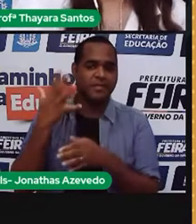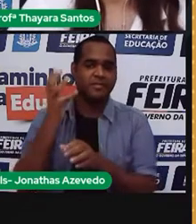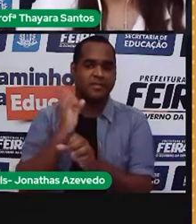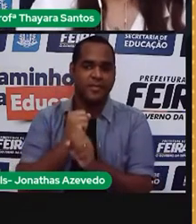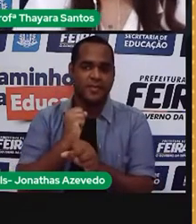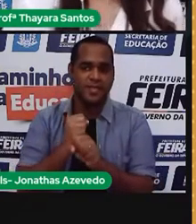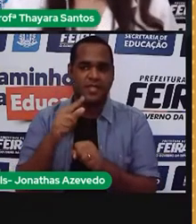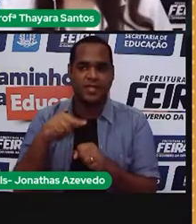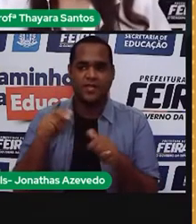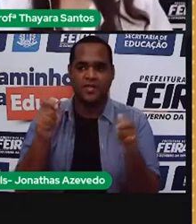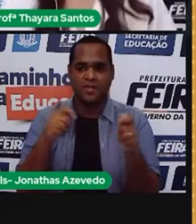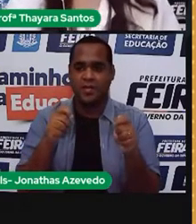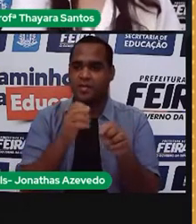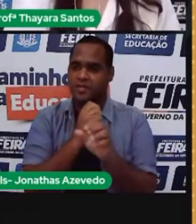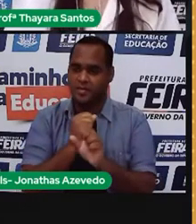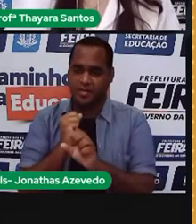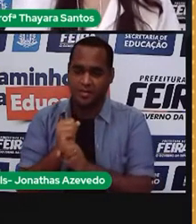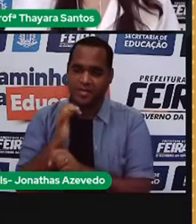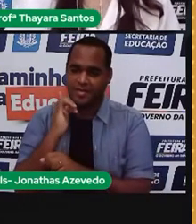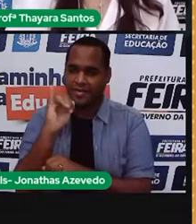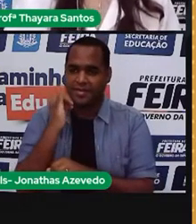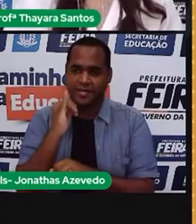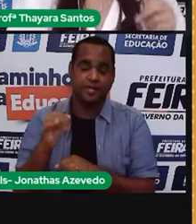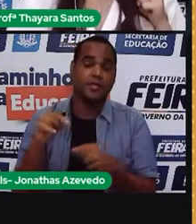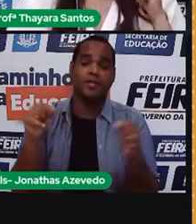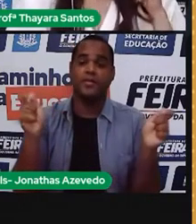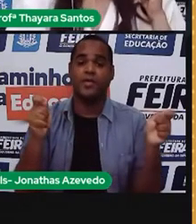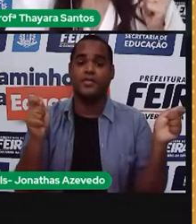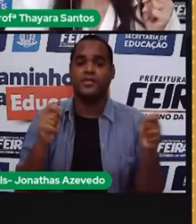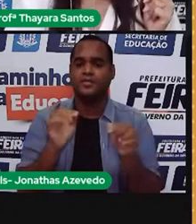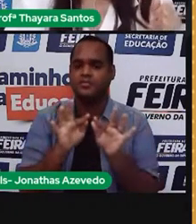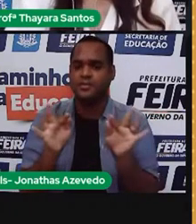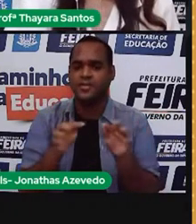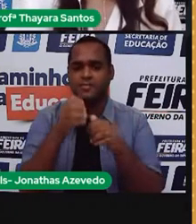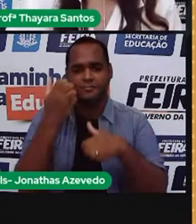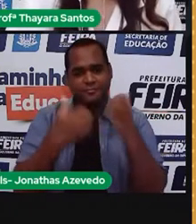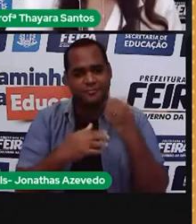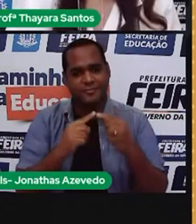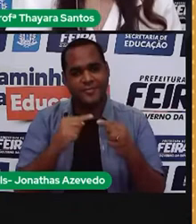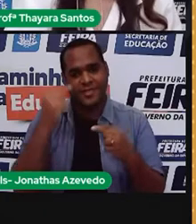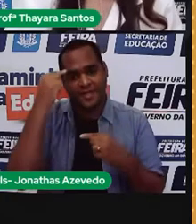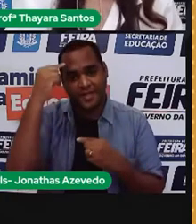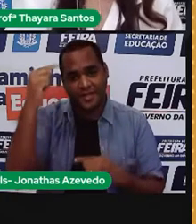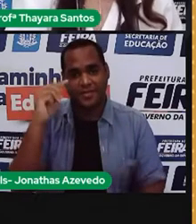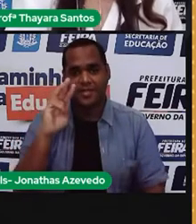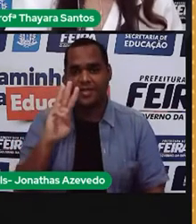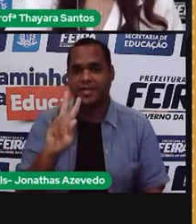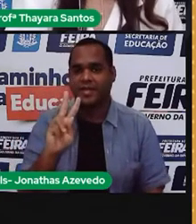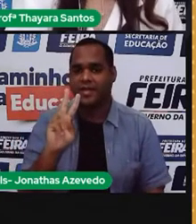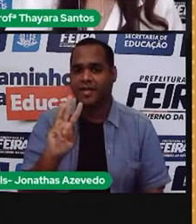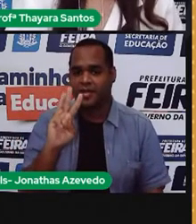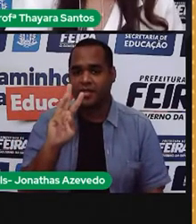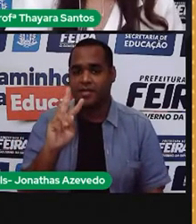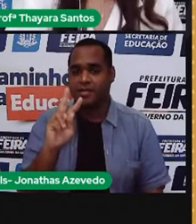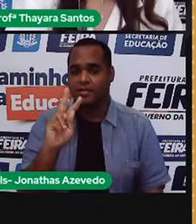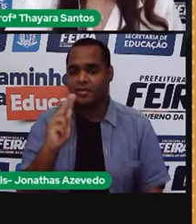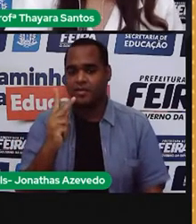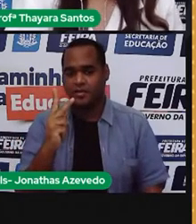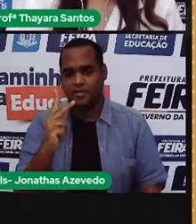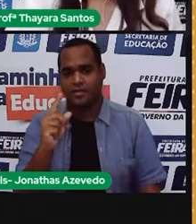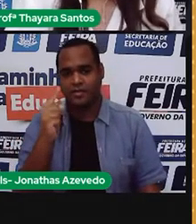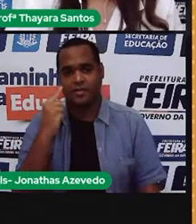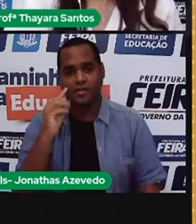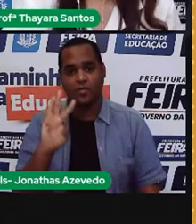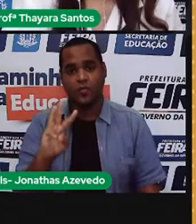essa energia, a gente tem uma fórmula simples, que é pegar a potência do equipamento, que sempre vai ser medida em watts